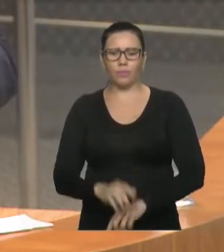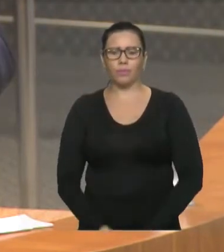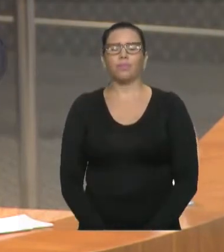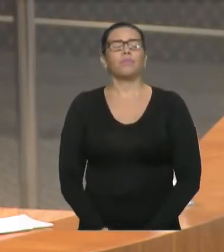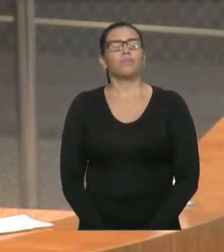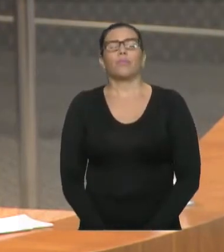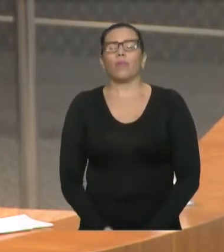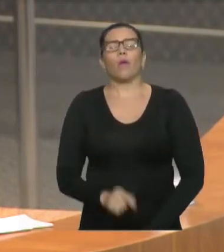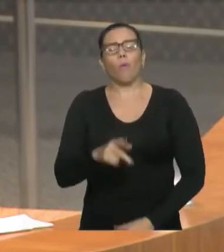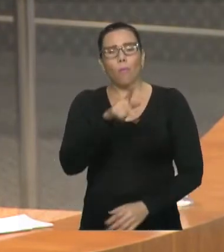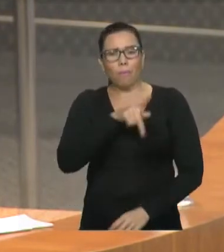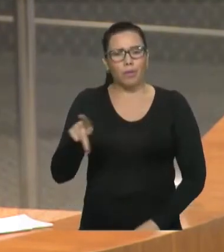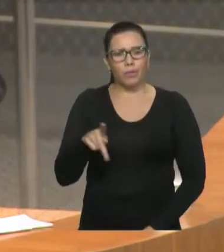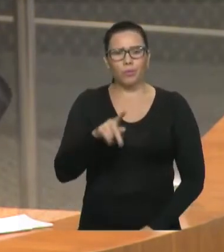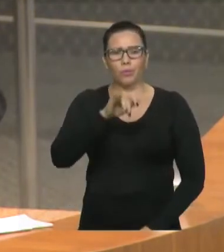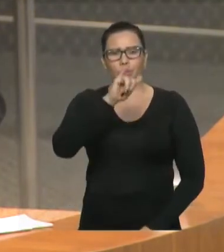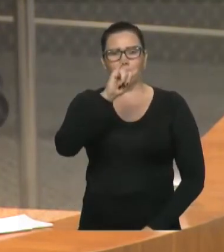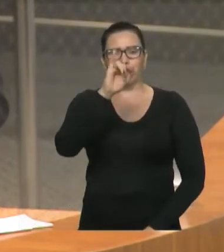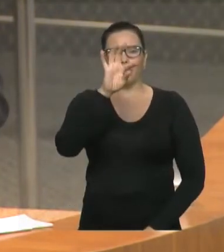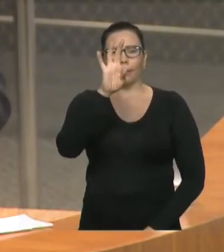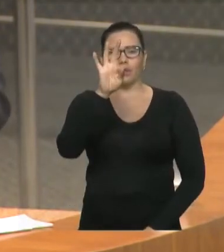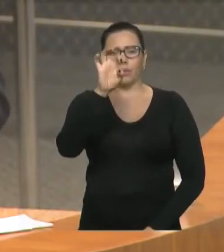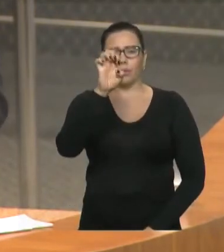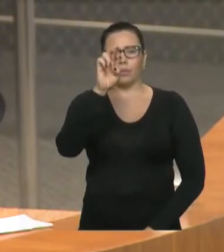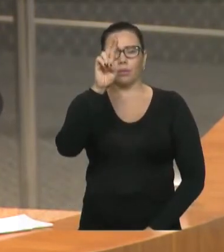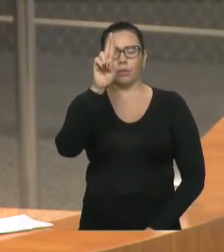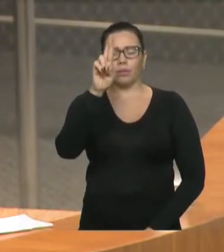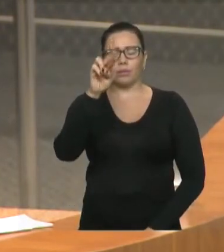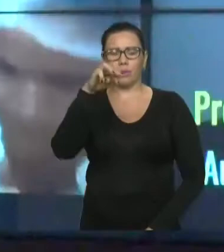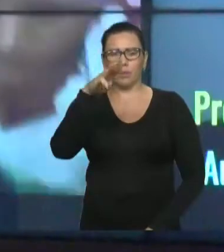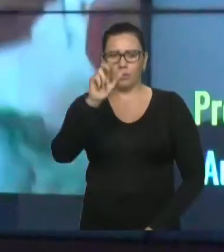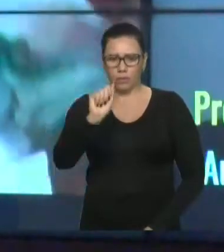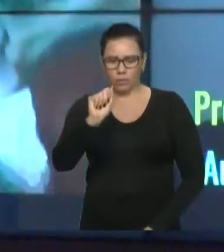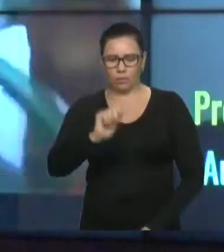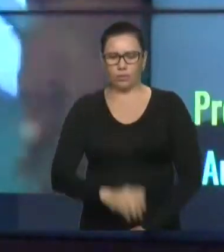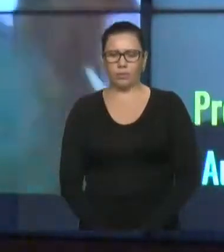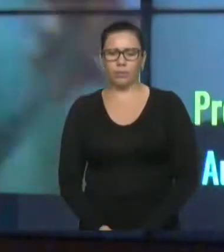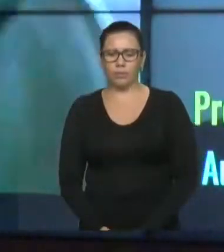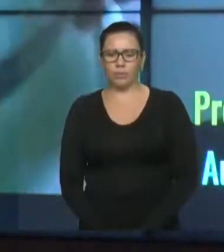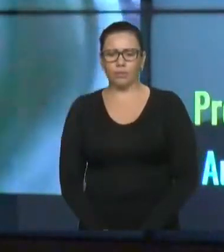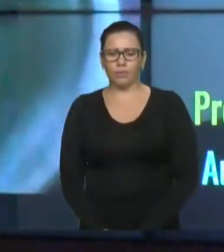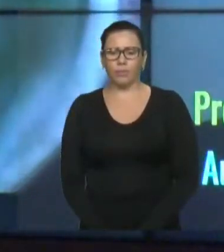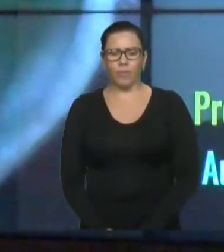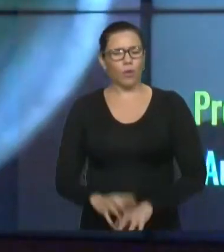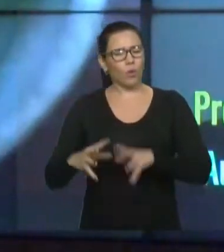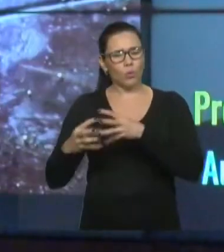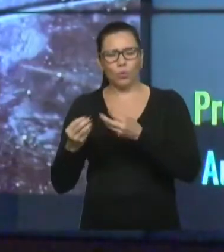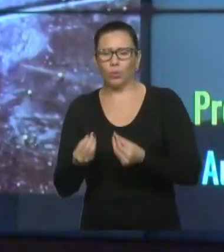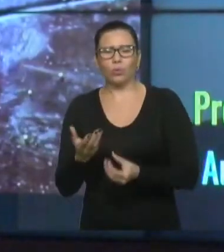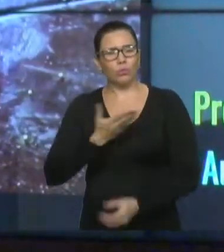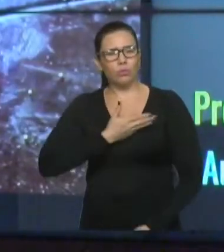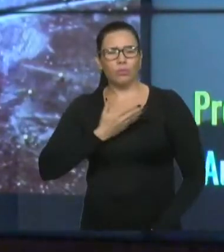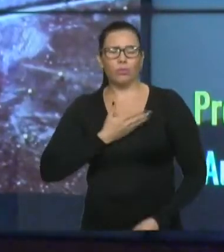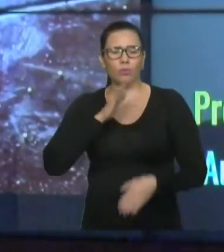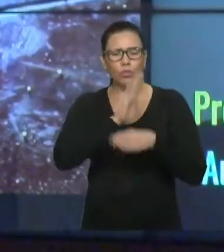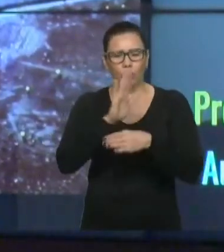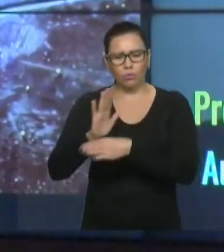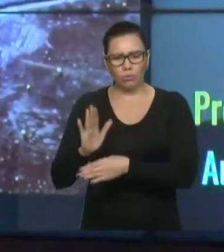compromisso e uma sincronia de ações. Queria aproveitar a oportunidade para dedicar a cada um dos colegas que já estão